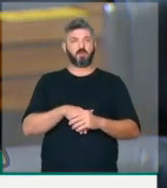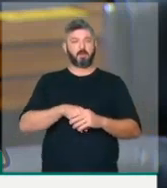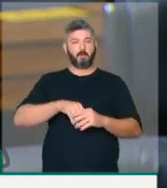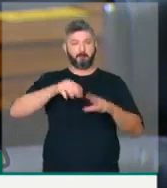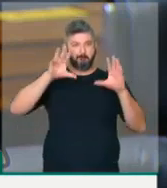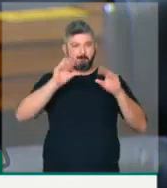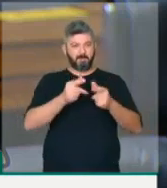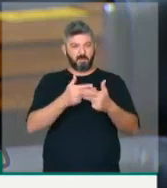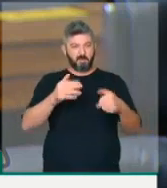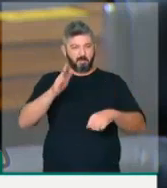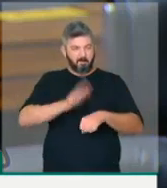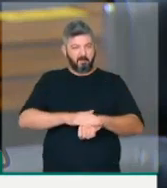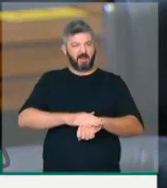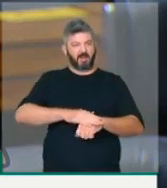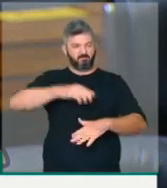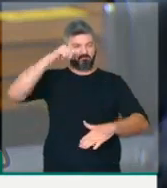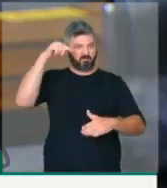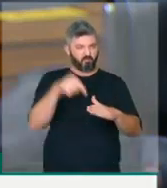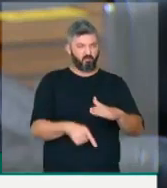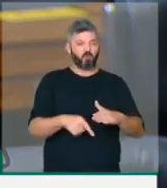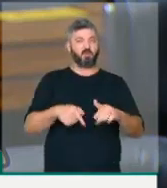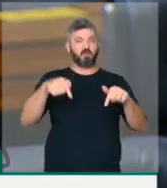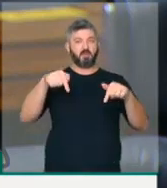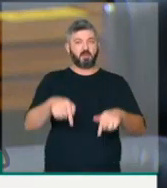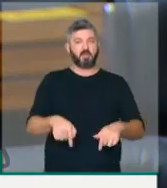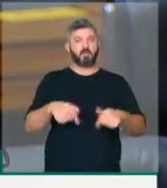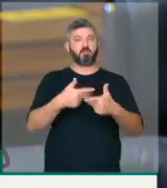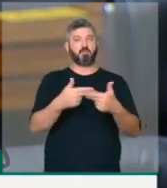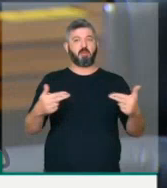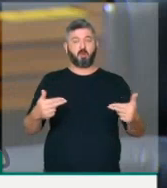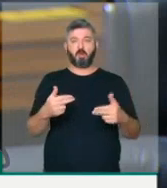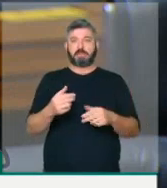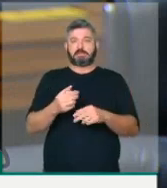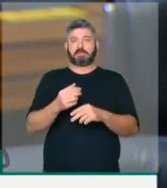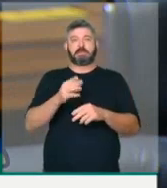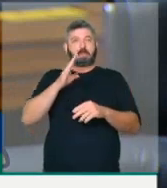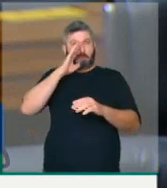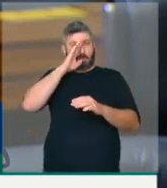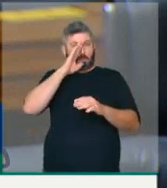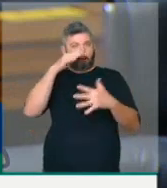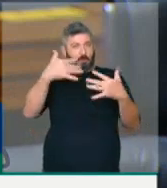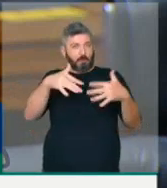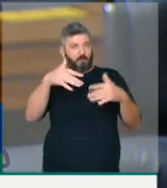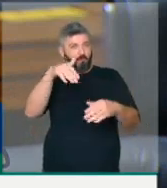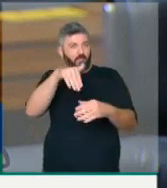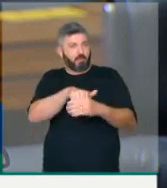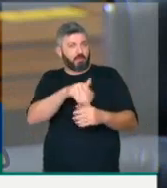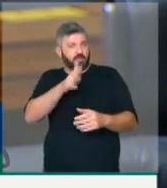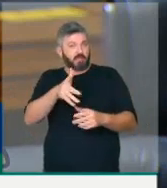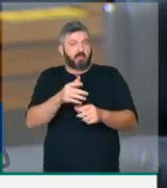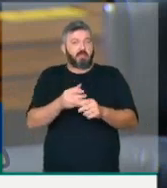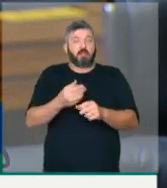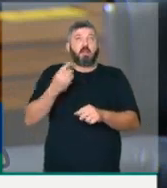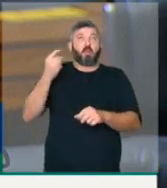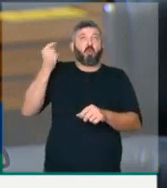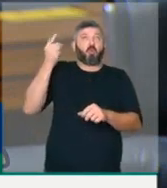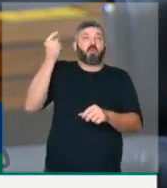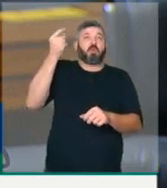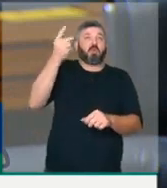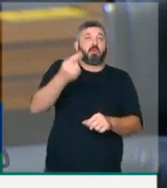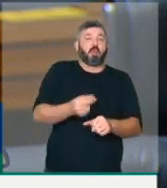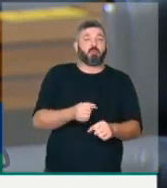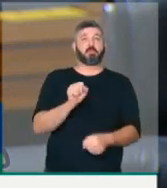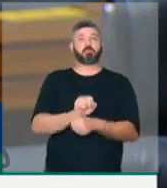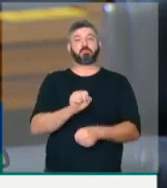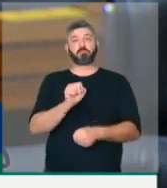ferida e traz para o plenário um assunto polêmico que está há muito tempo para